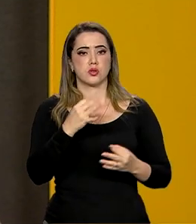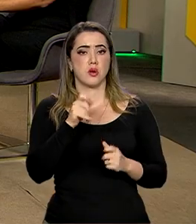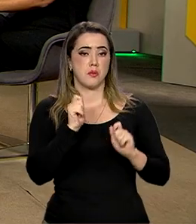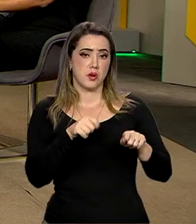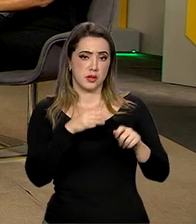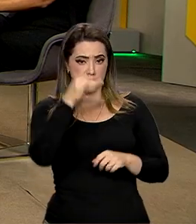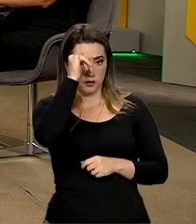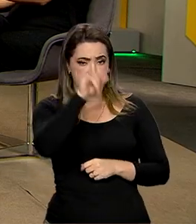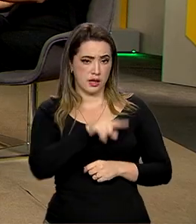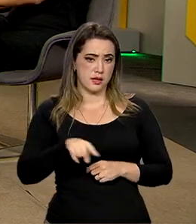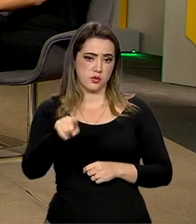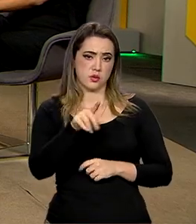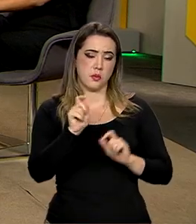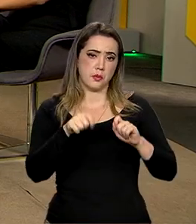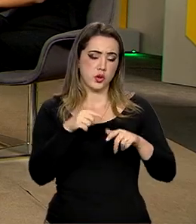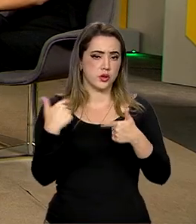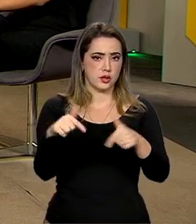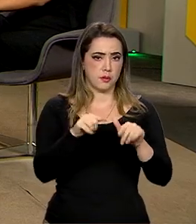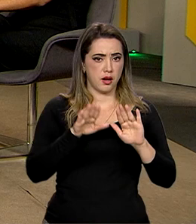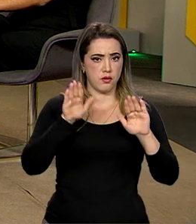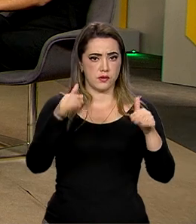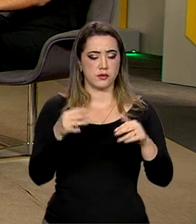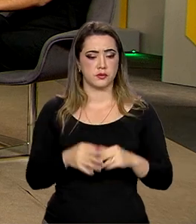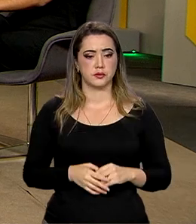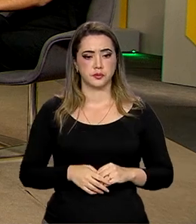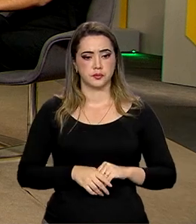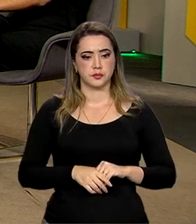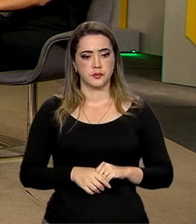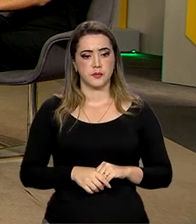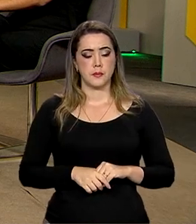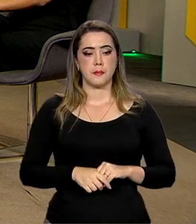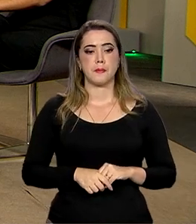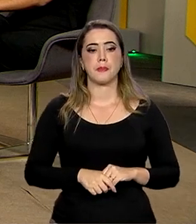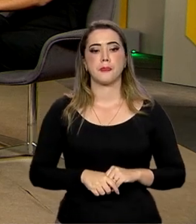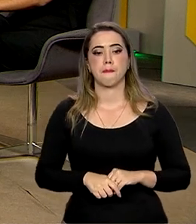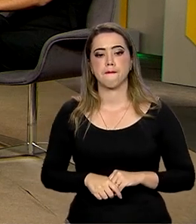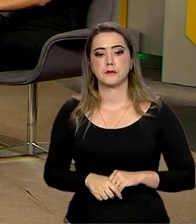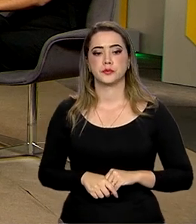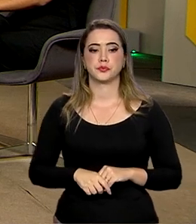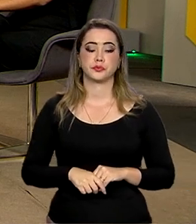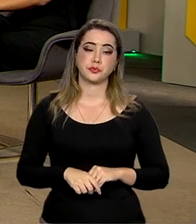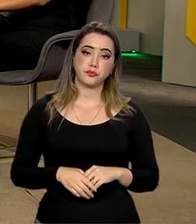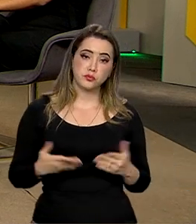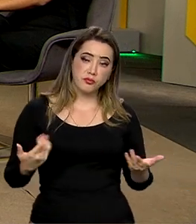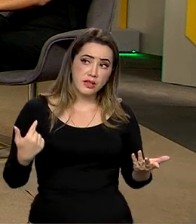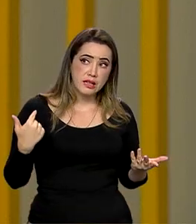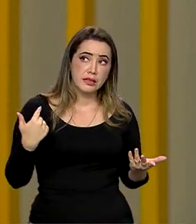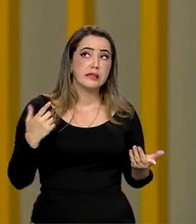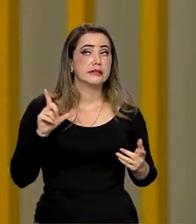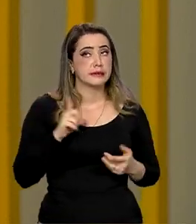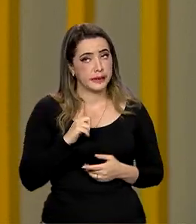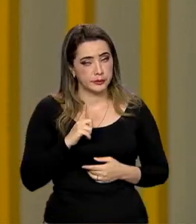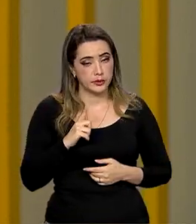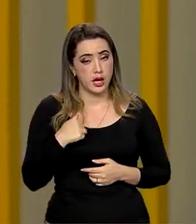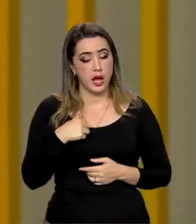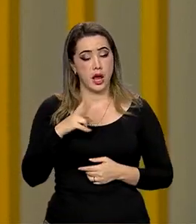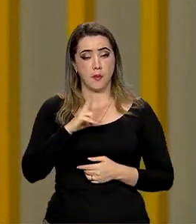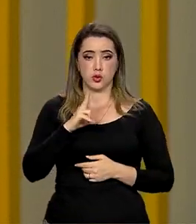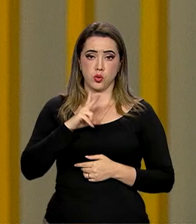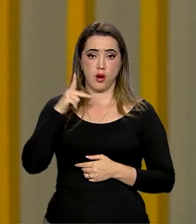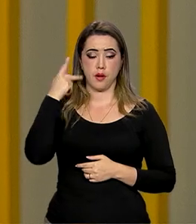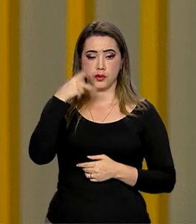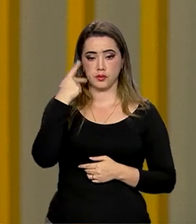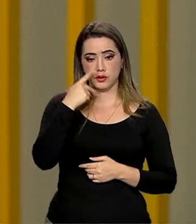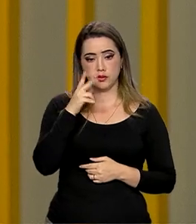ser evitado? Existe algum trabalho nesse sentido? Existe. Eu, particularmente, sou procurador federal de carreira, oficiei muito pelo